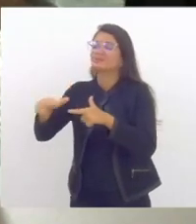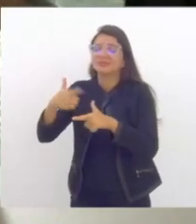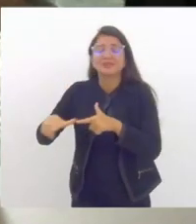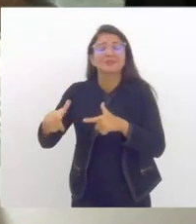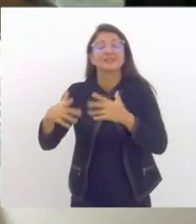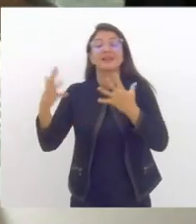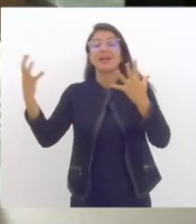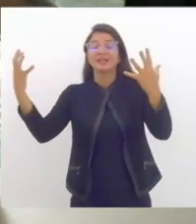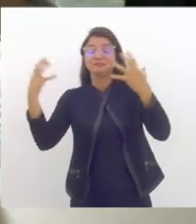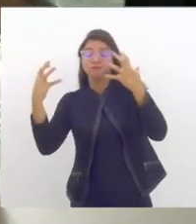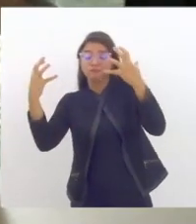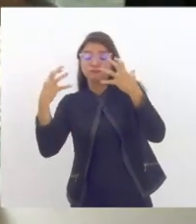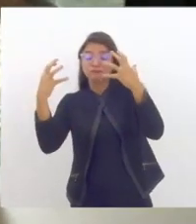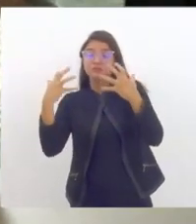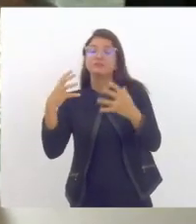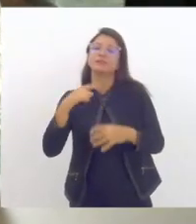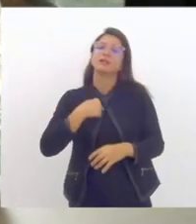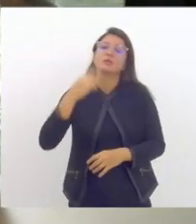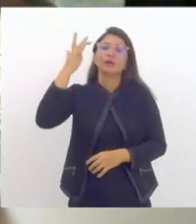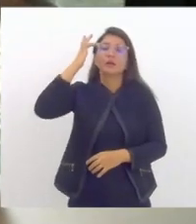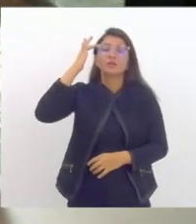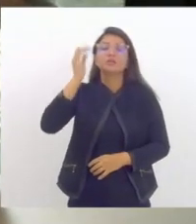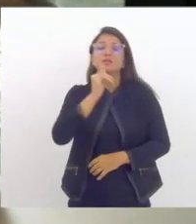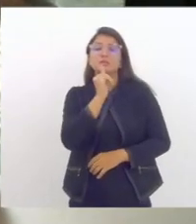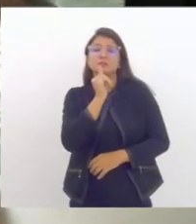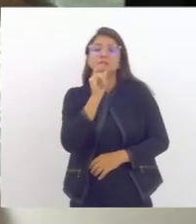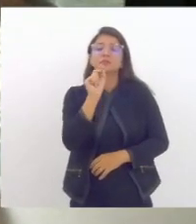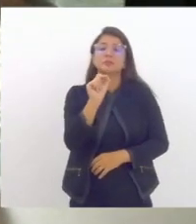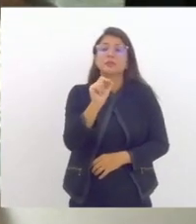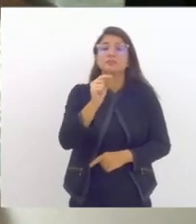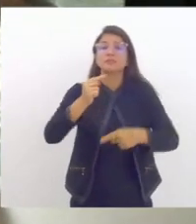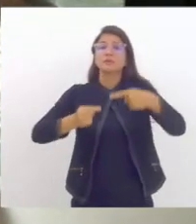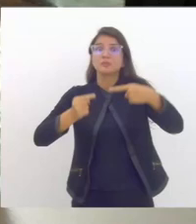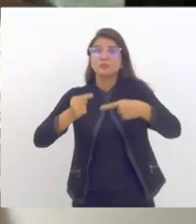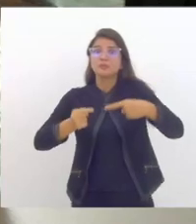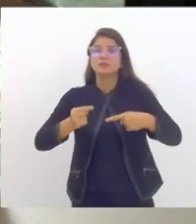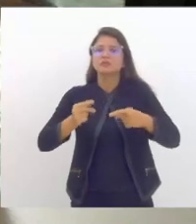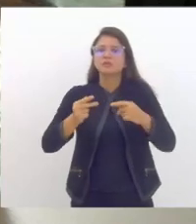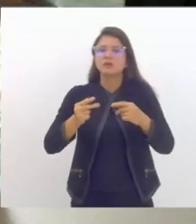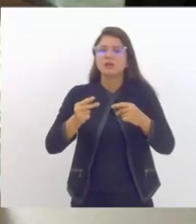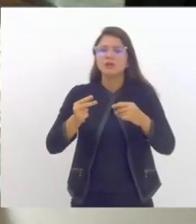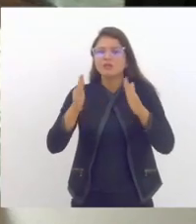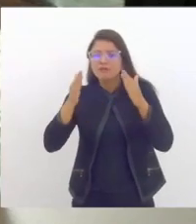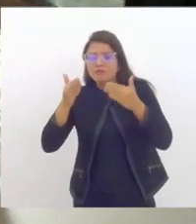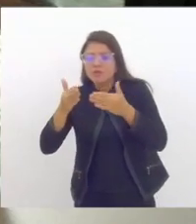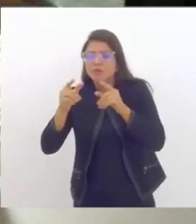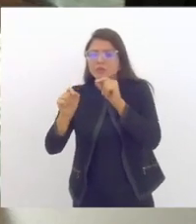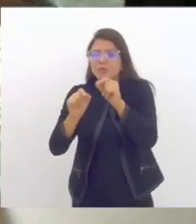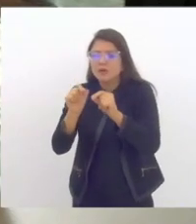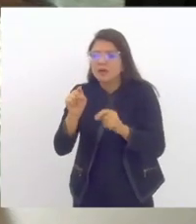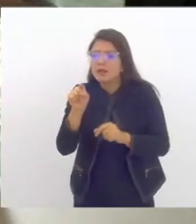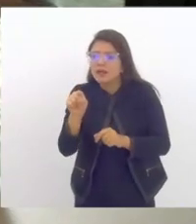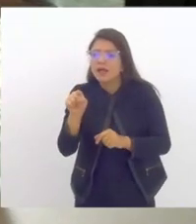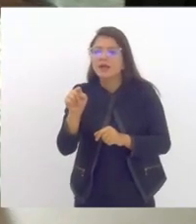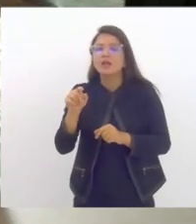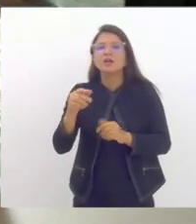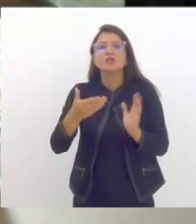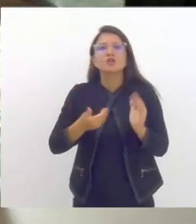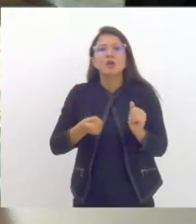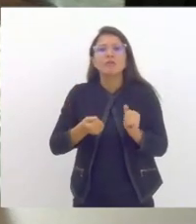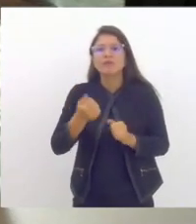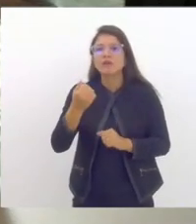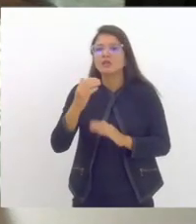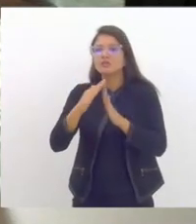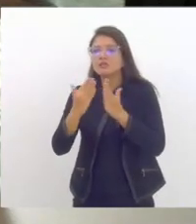uma política maior voltada para o incentivo daquilo que o jovem tem como atrativo dentro das escolas seja o esportivo,